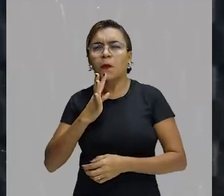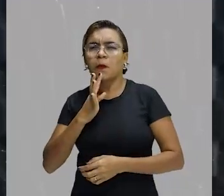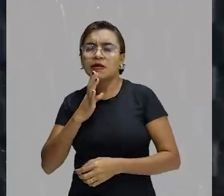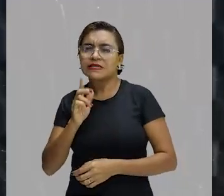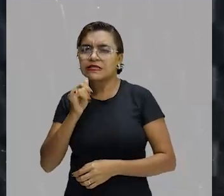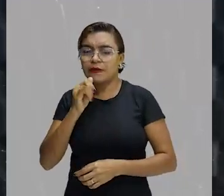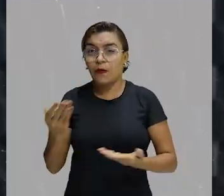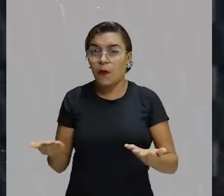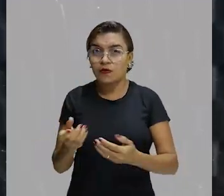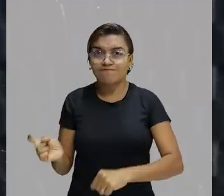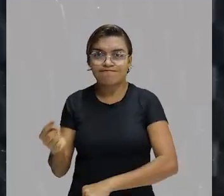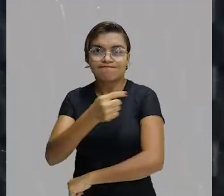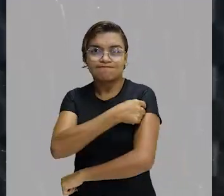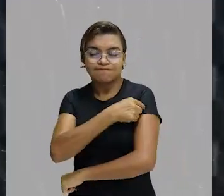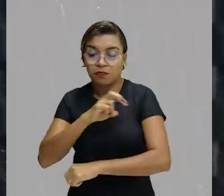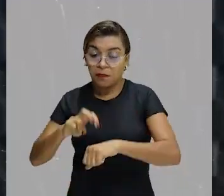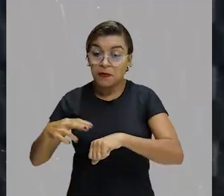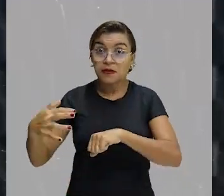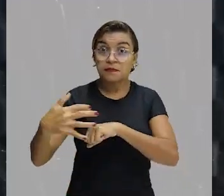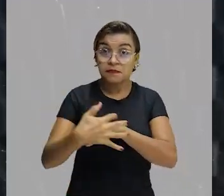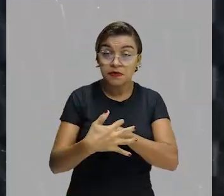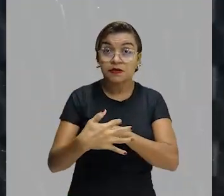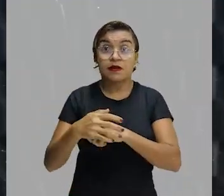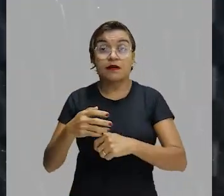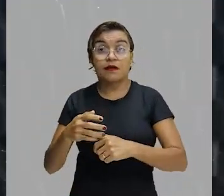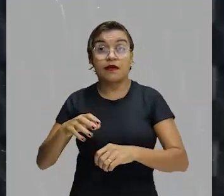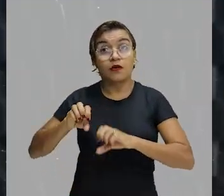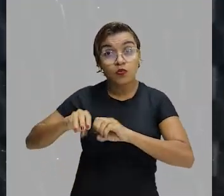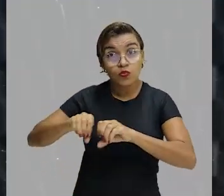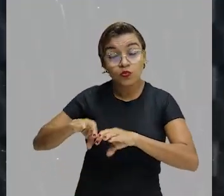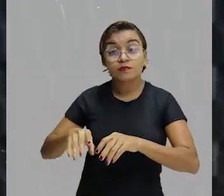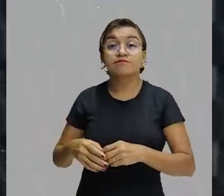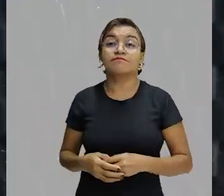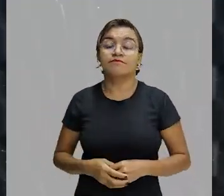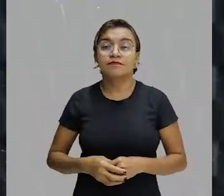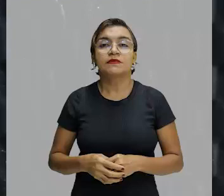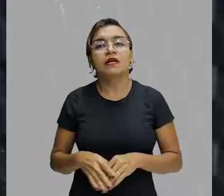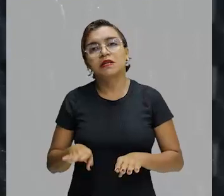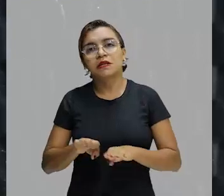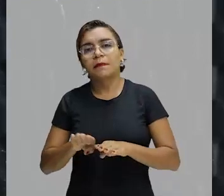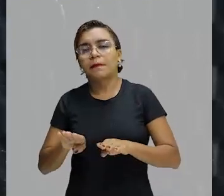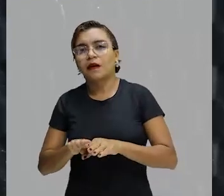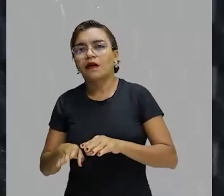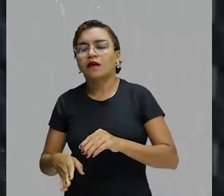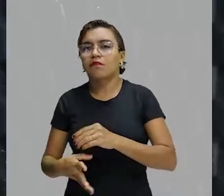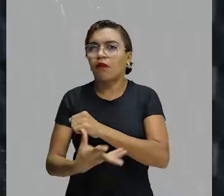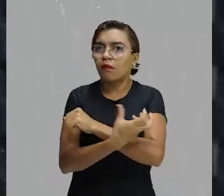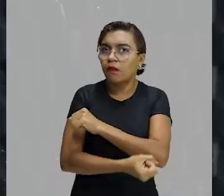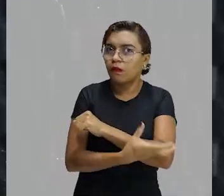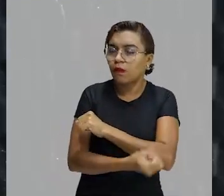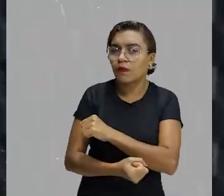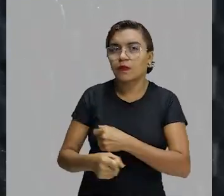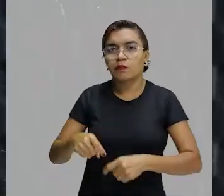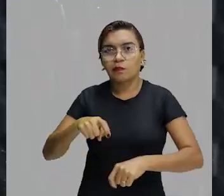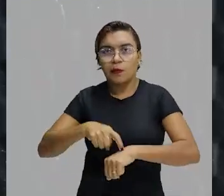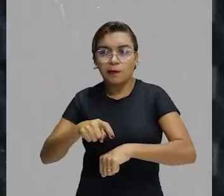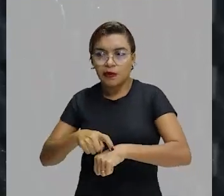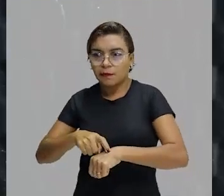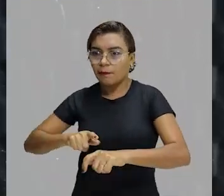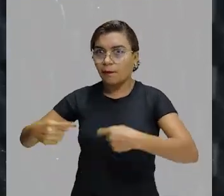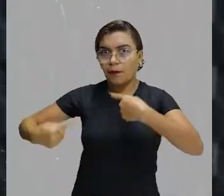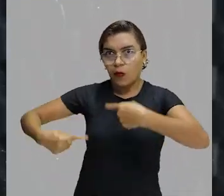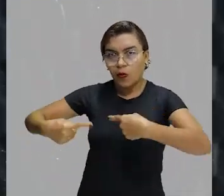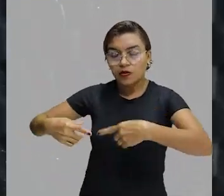a vacinação, a pandemia, a educação, a questão da corrupção durante a política. Então, são